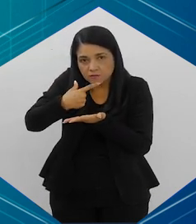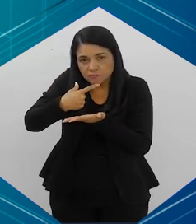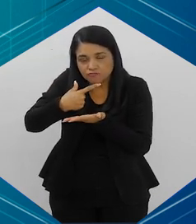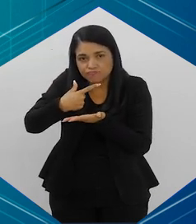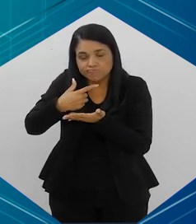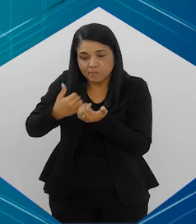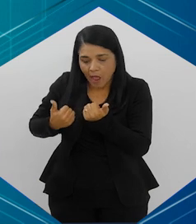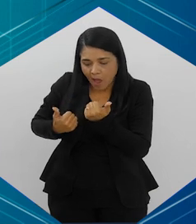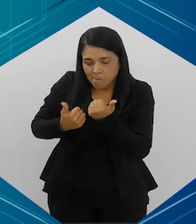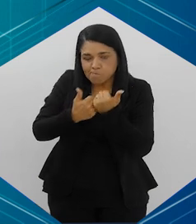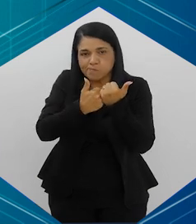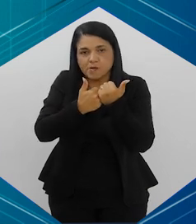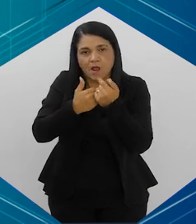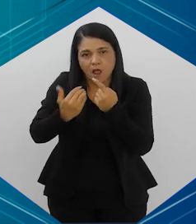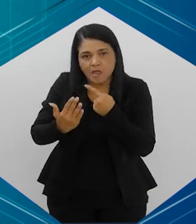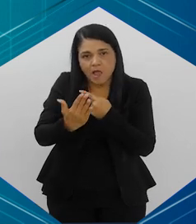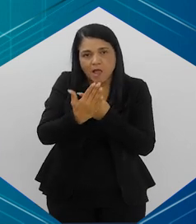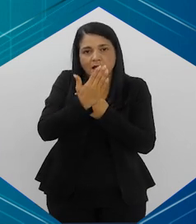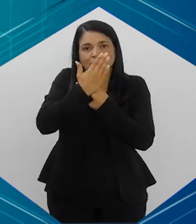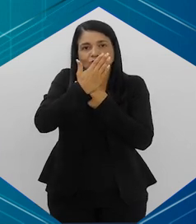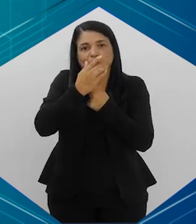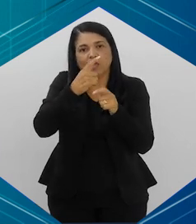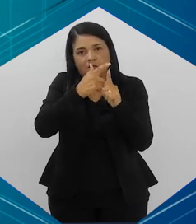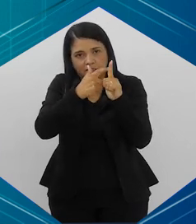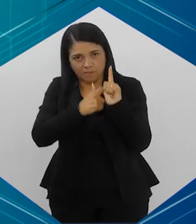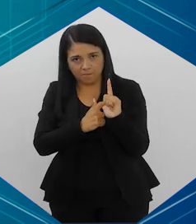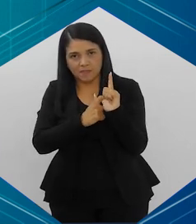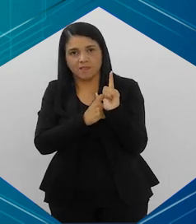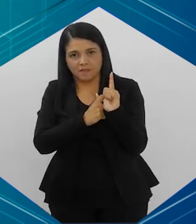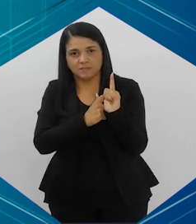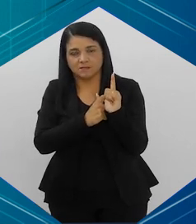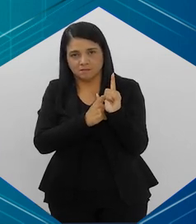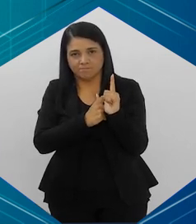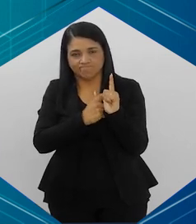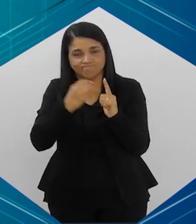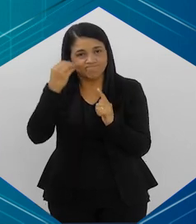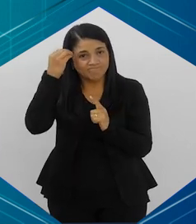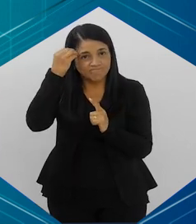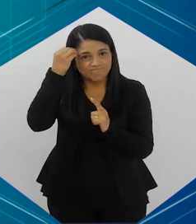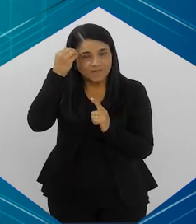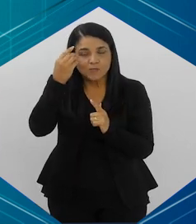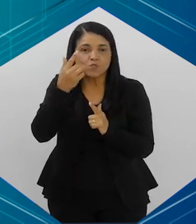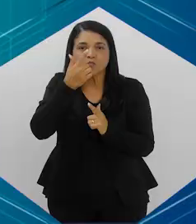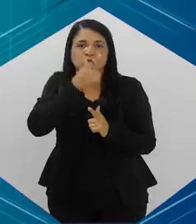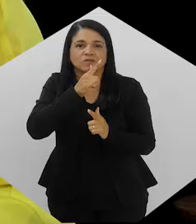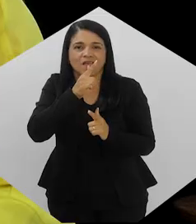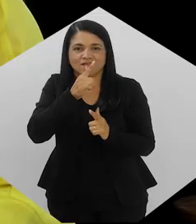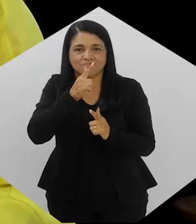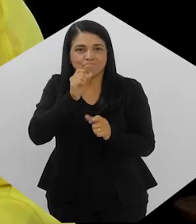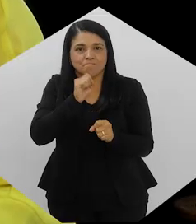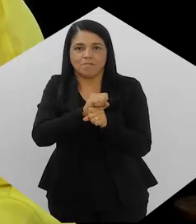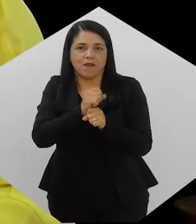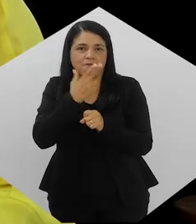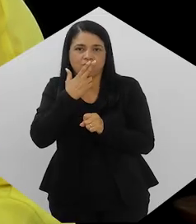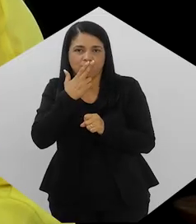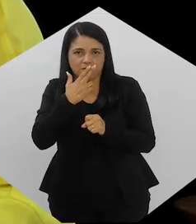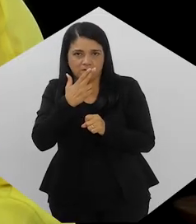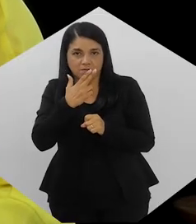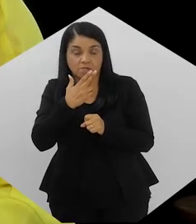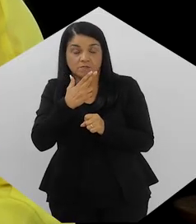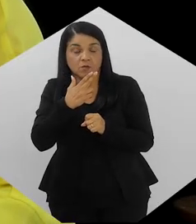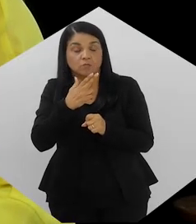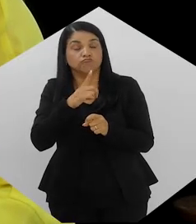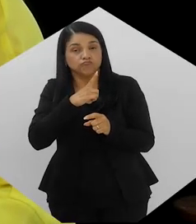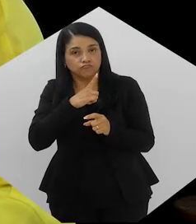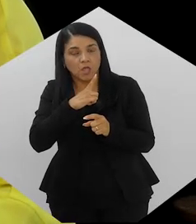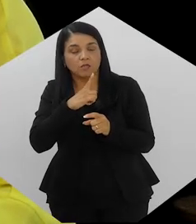para apoiar nessa dependência psíquica. Muitas vezes ele não consegue sair, né? Então, existem